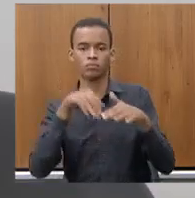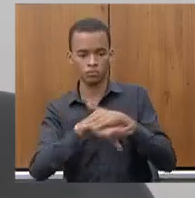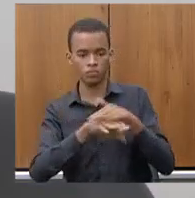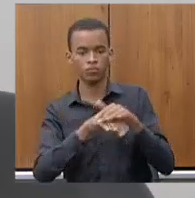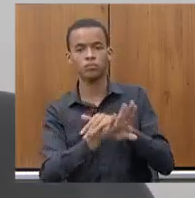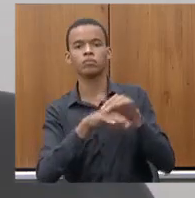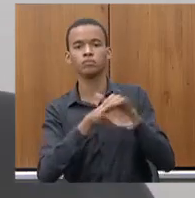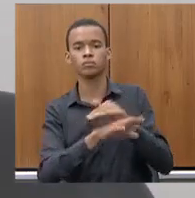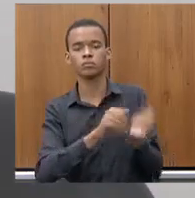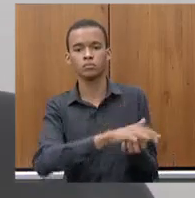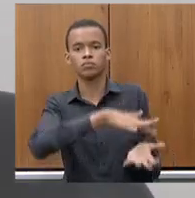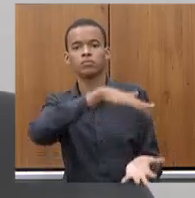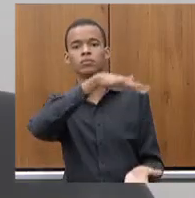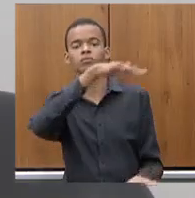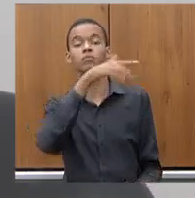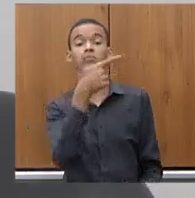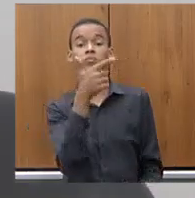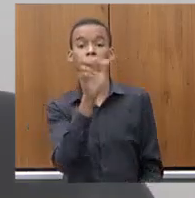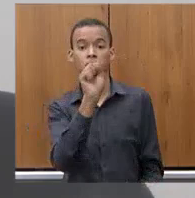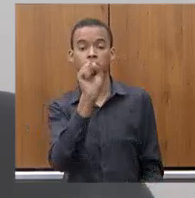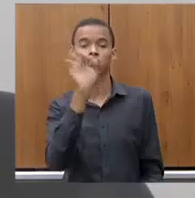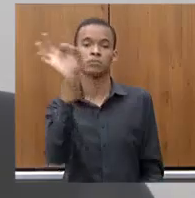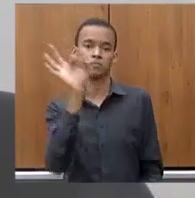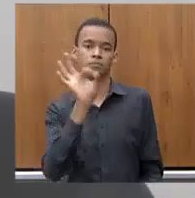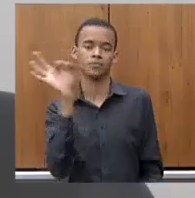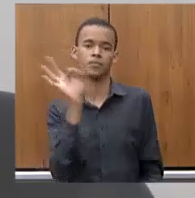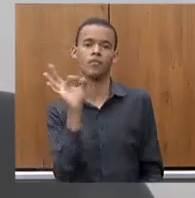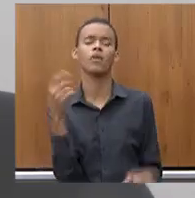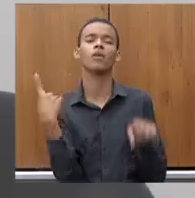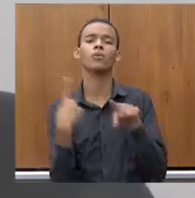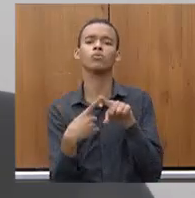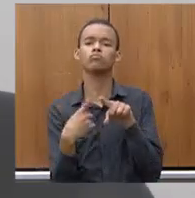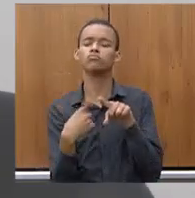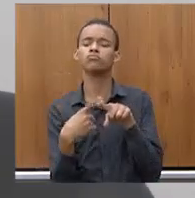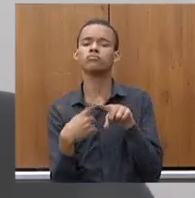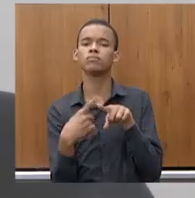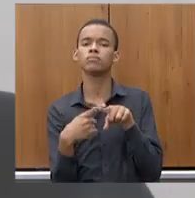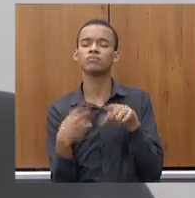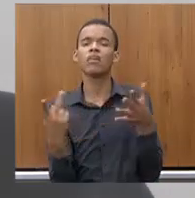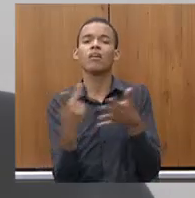28% no mesmo período. Sabe por que isso aconteceu?